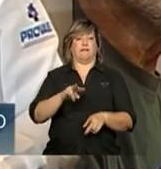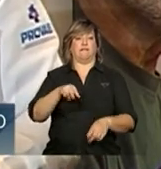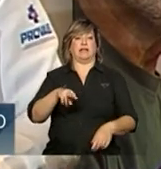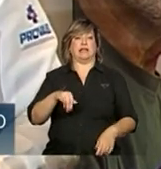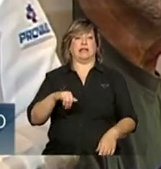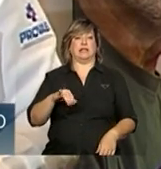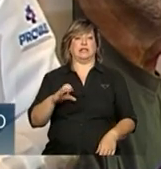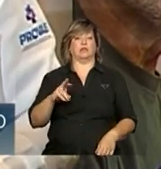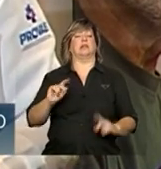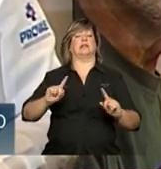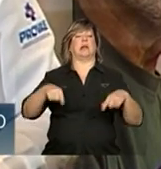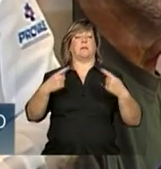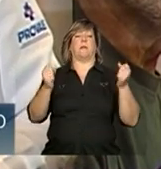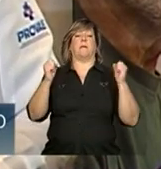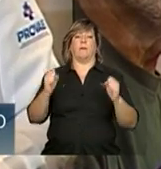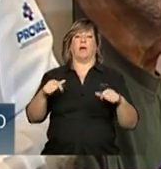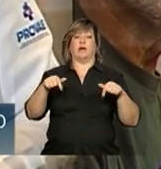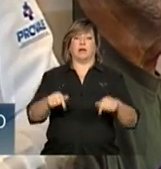vão poder depois aqui